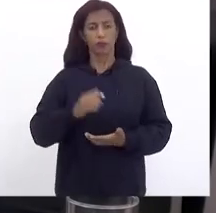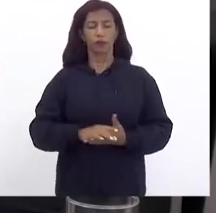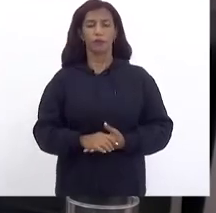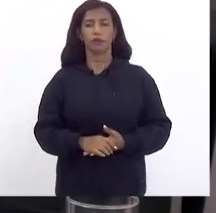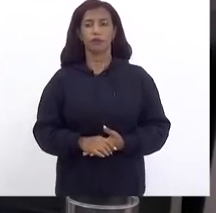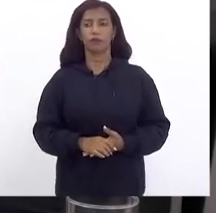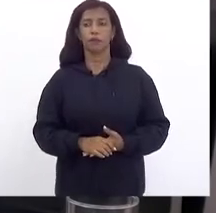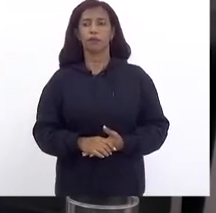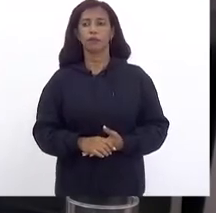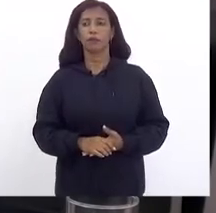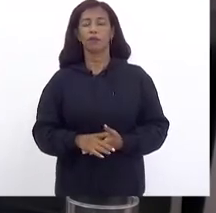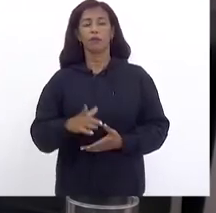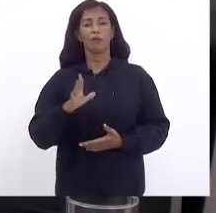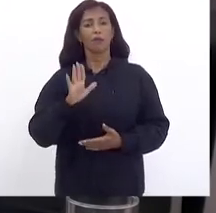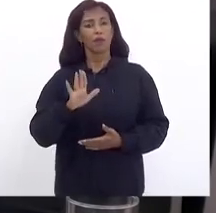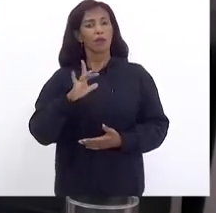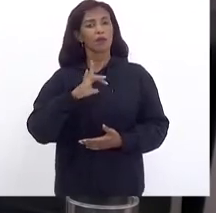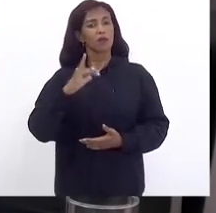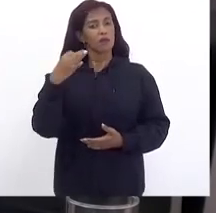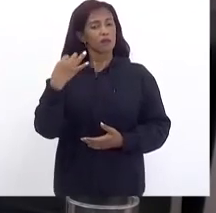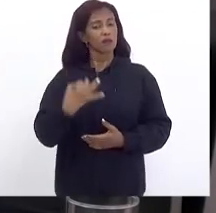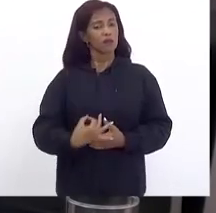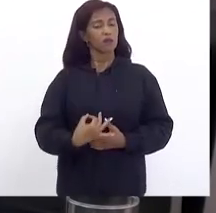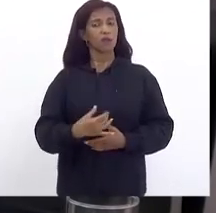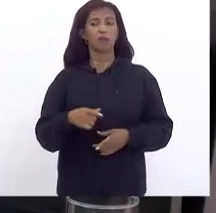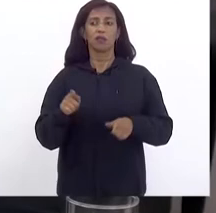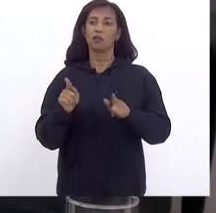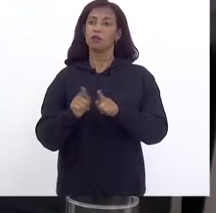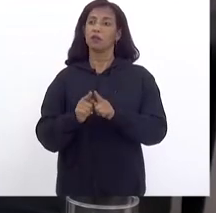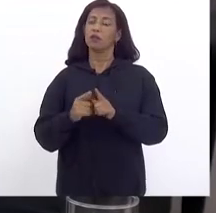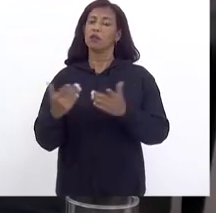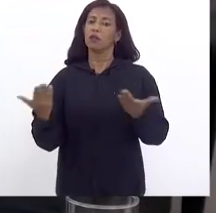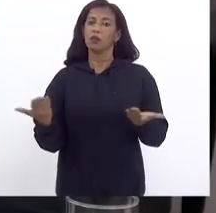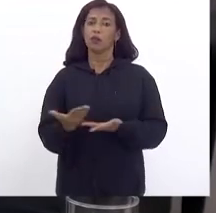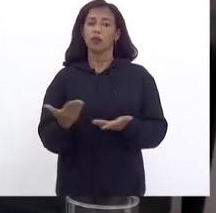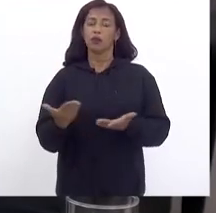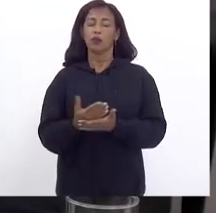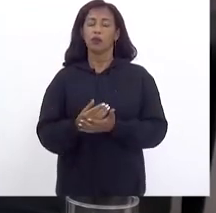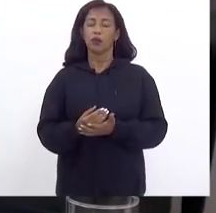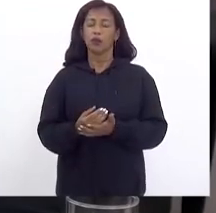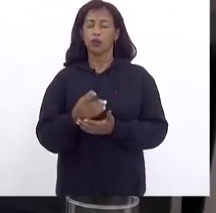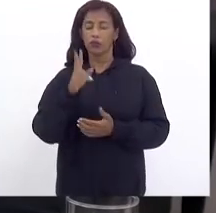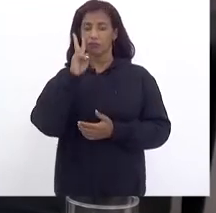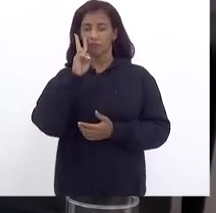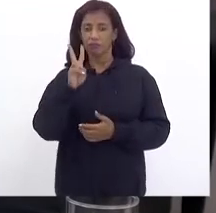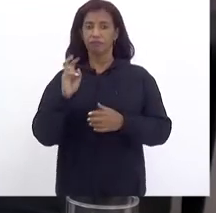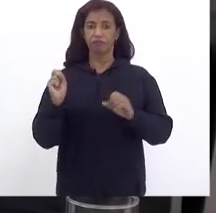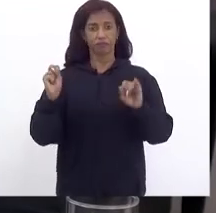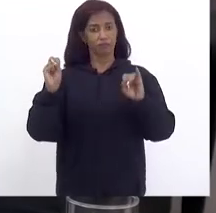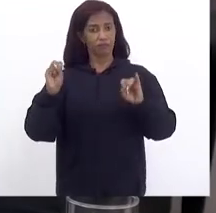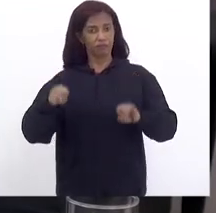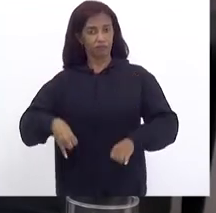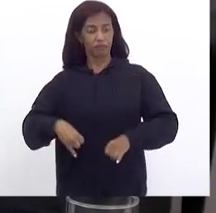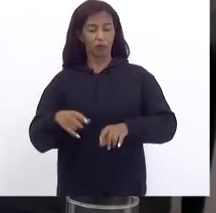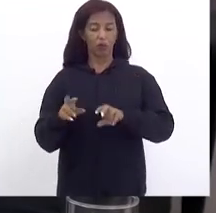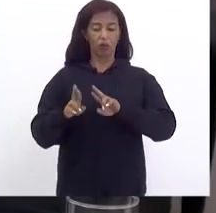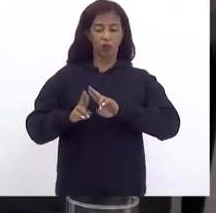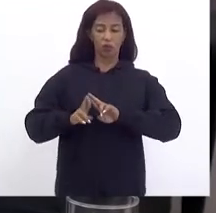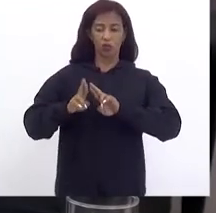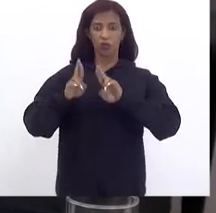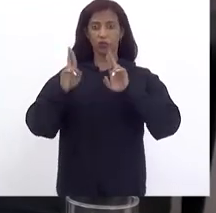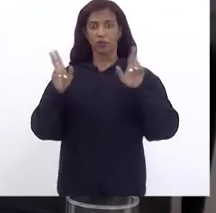Mas eu tenho certeza Que a gente hoje Vê sim Uma